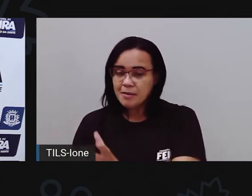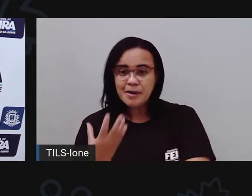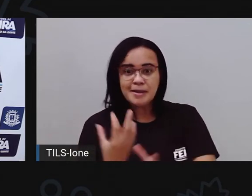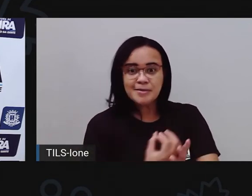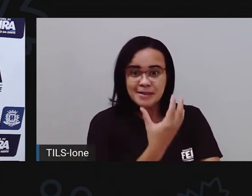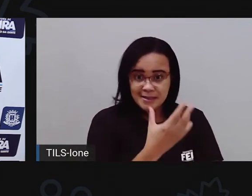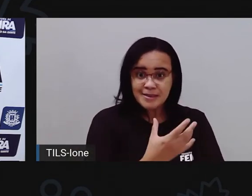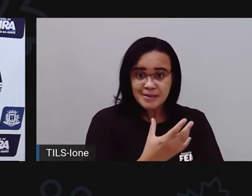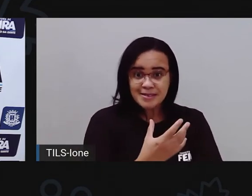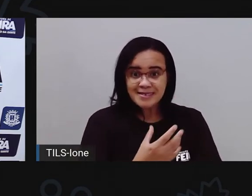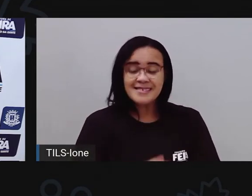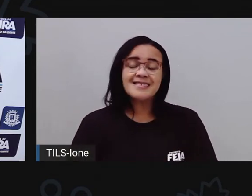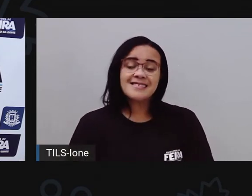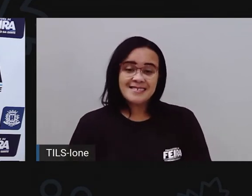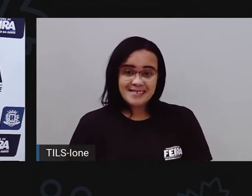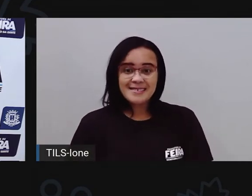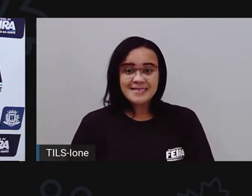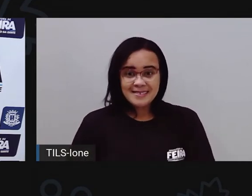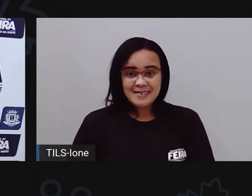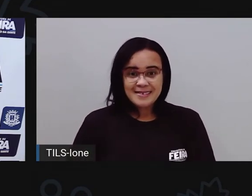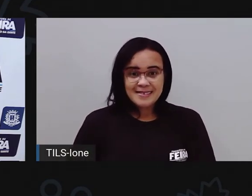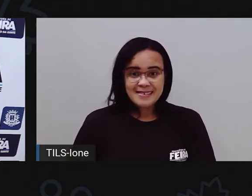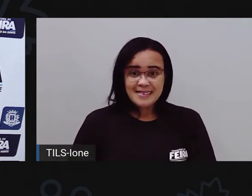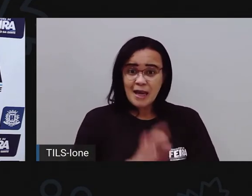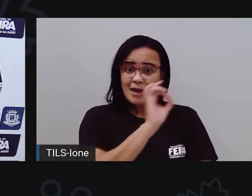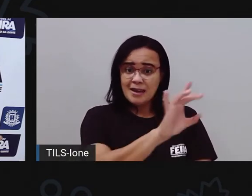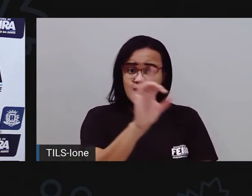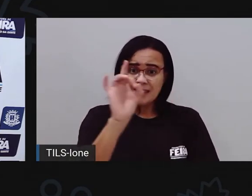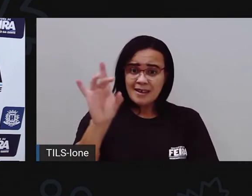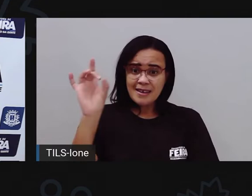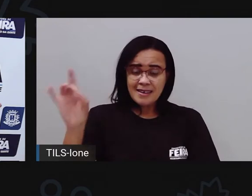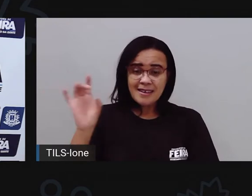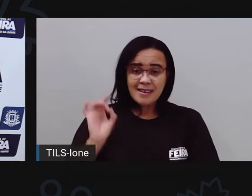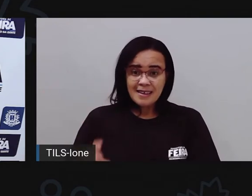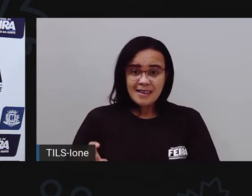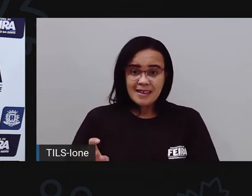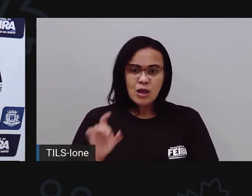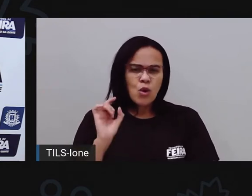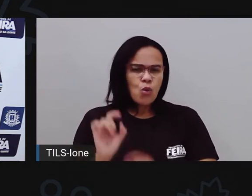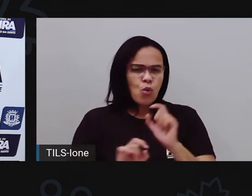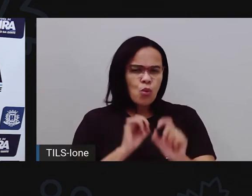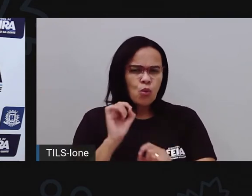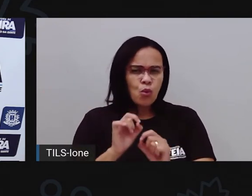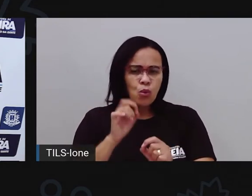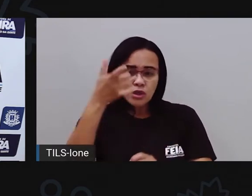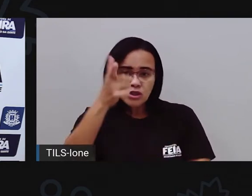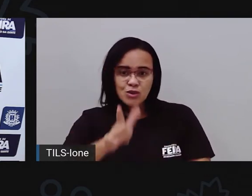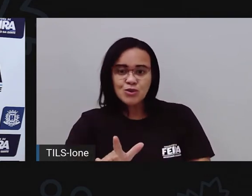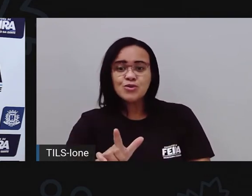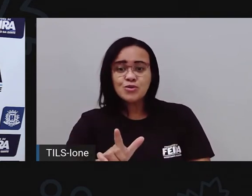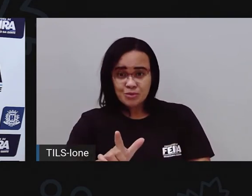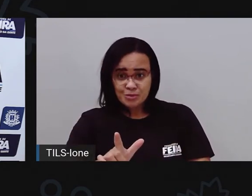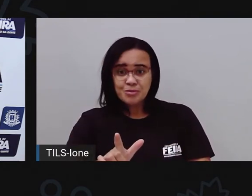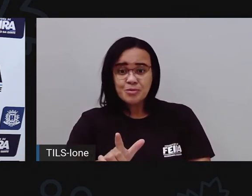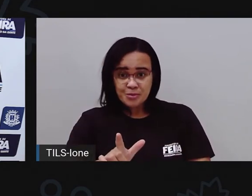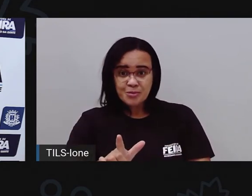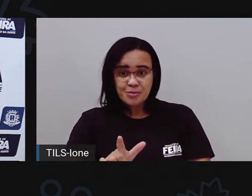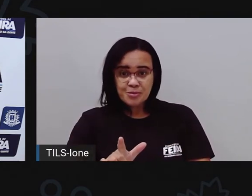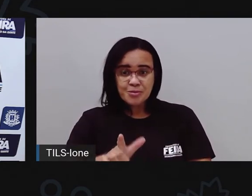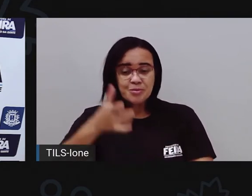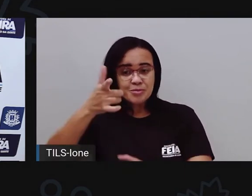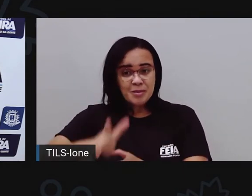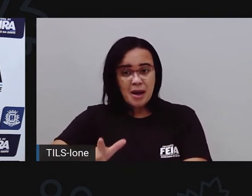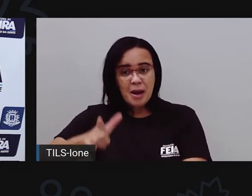né? E aí, a cada momento, a gente vai repetindo a situação anterior,